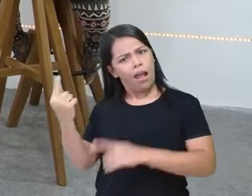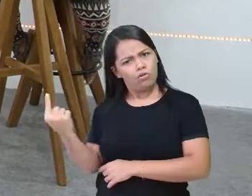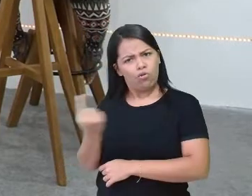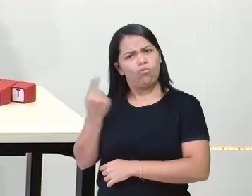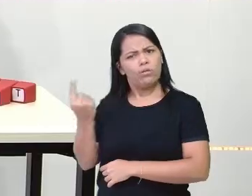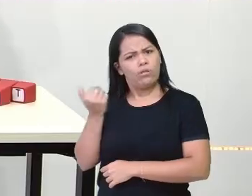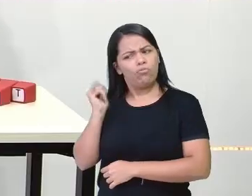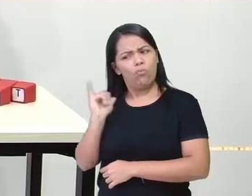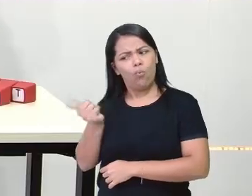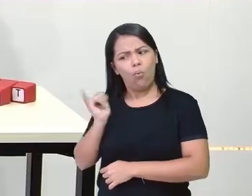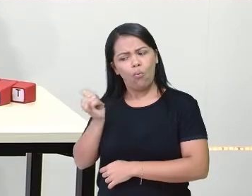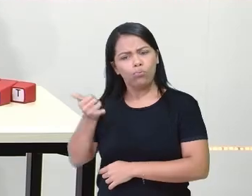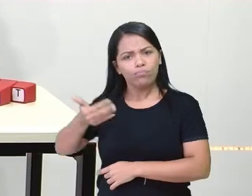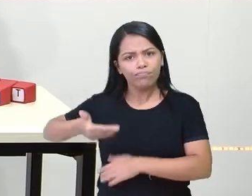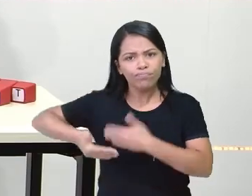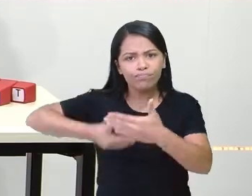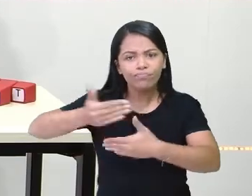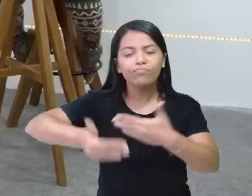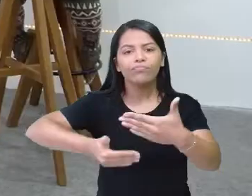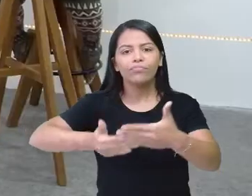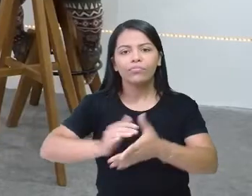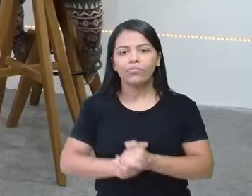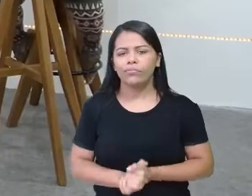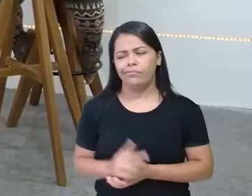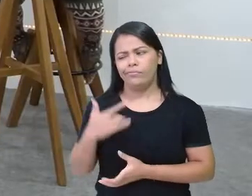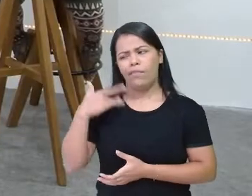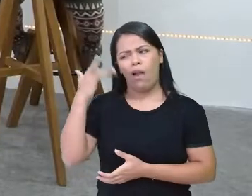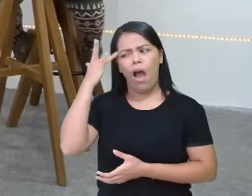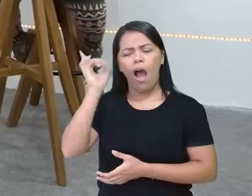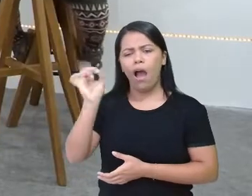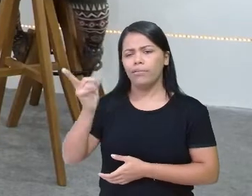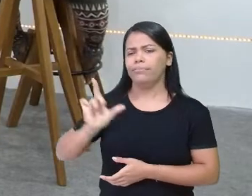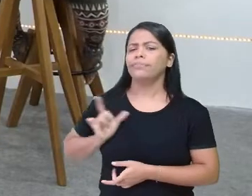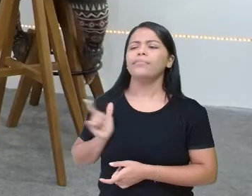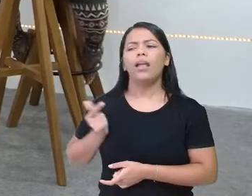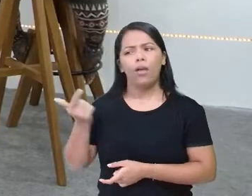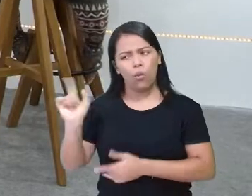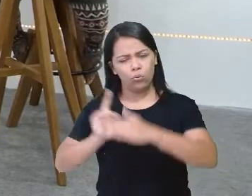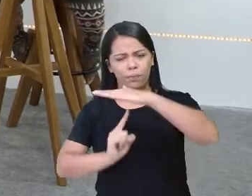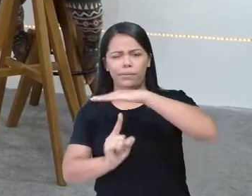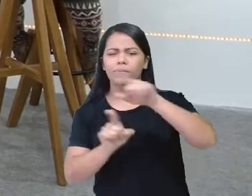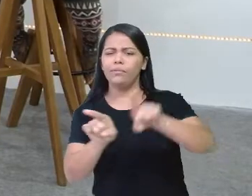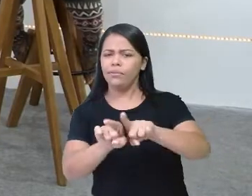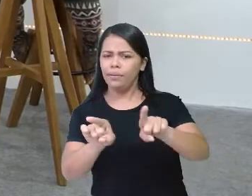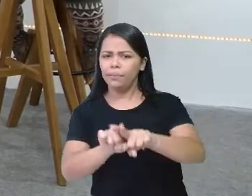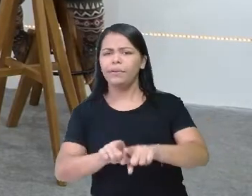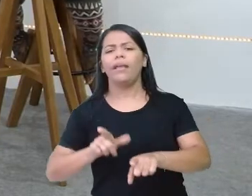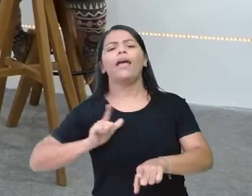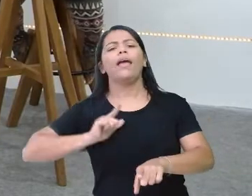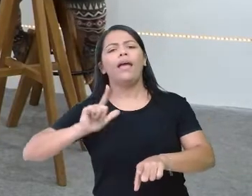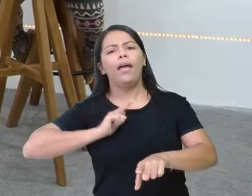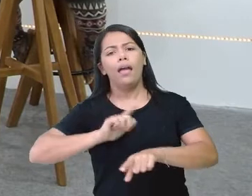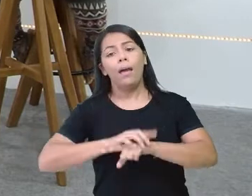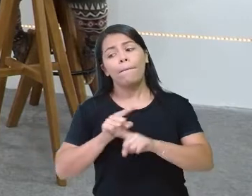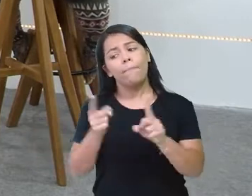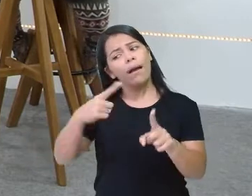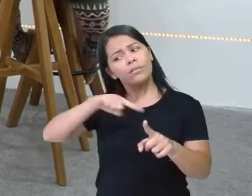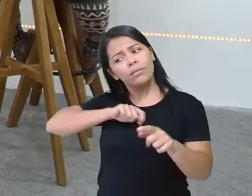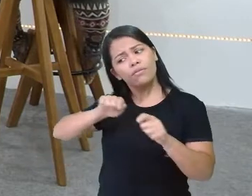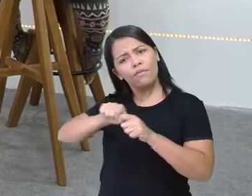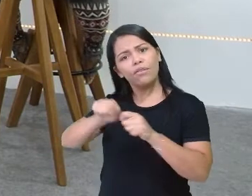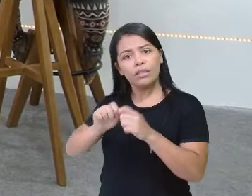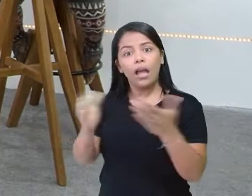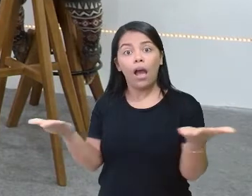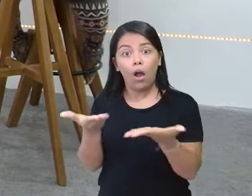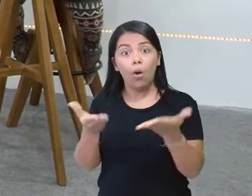conto? Será, professora Cátia? Acho que não. Acho que tem outros personagens também. Tem outro personagem. Mas vamos formar logo o nome do